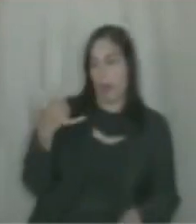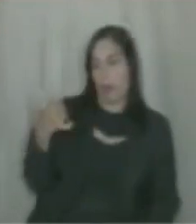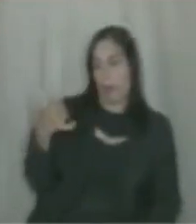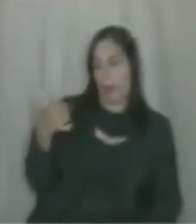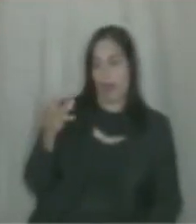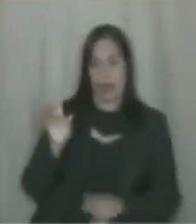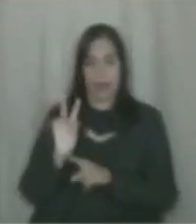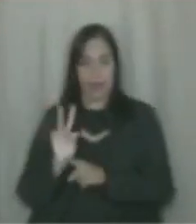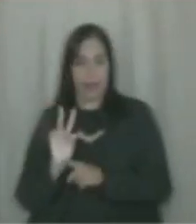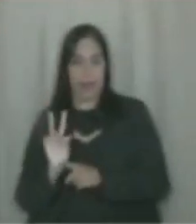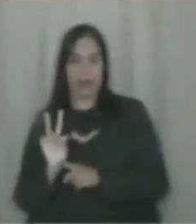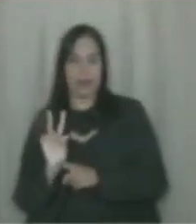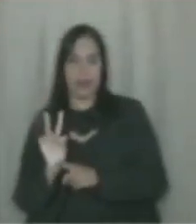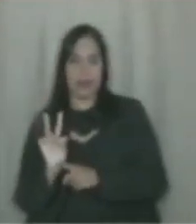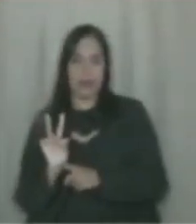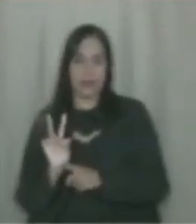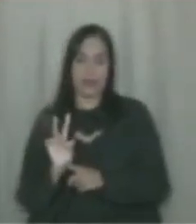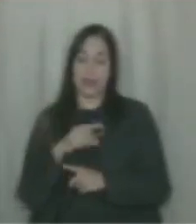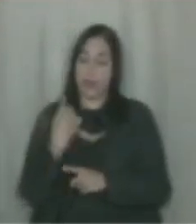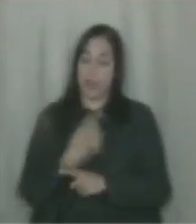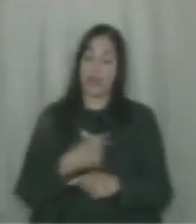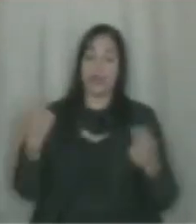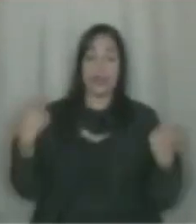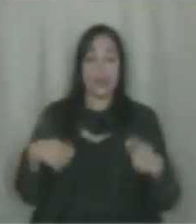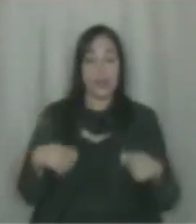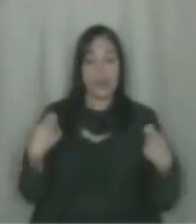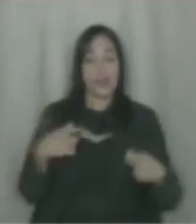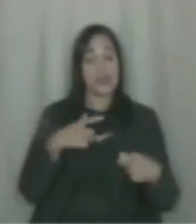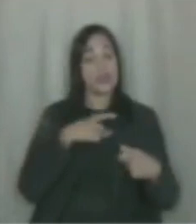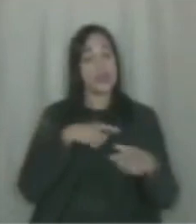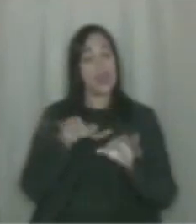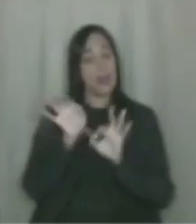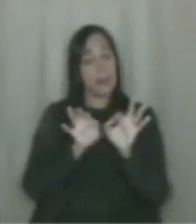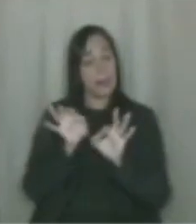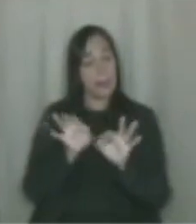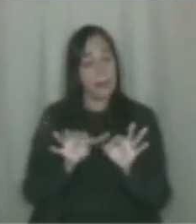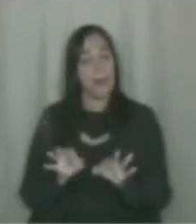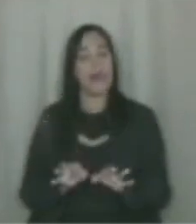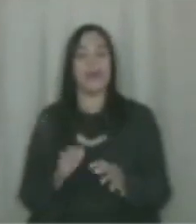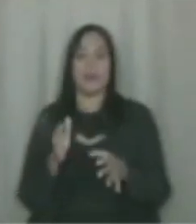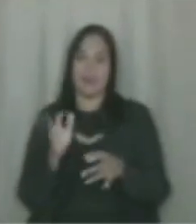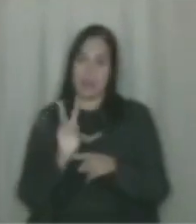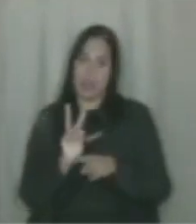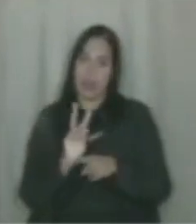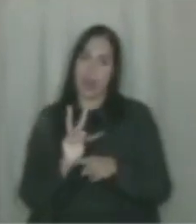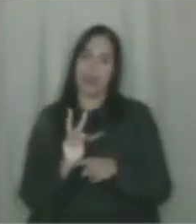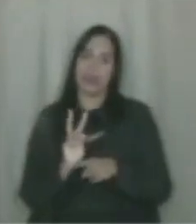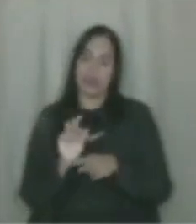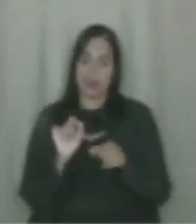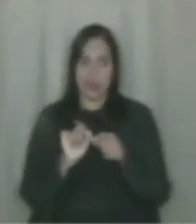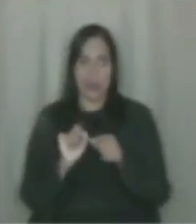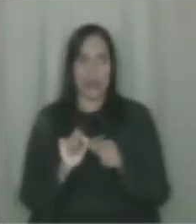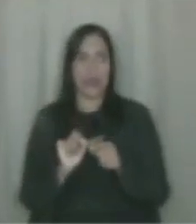vereador Filipe Alecrim A gente tem que dar estrutura para a guarda municipal e assim será feito